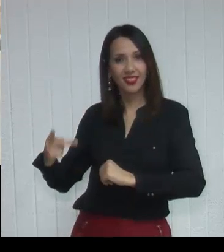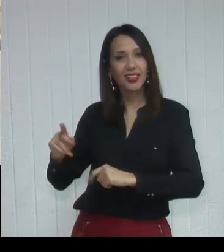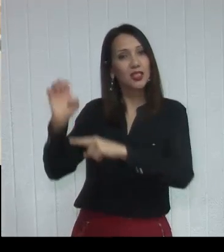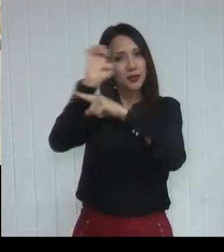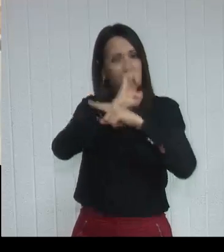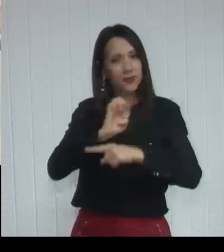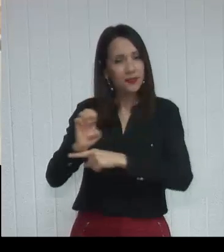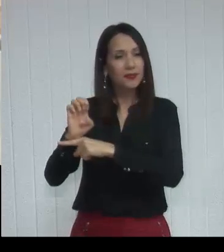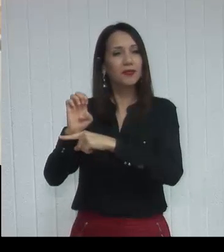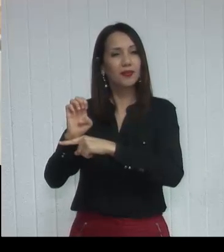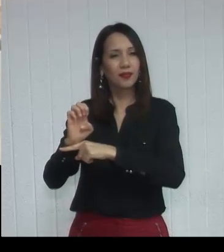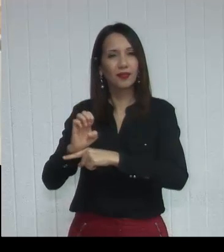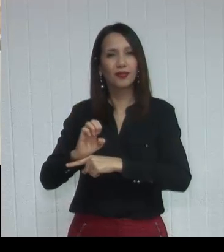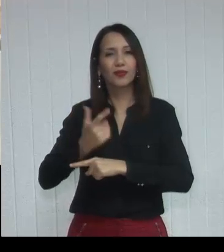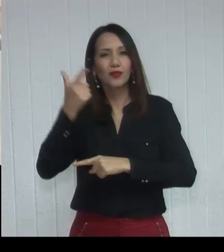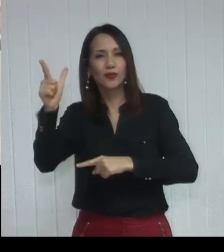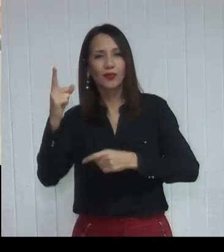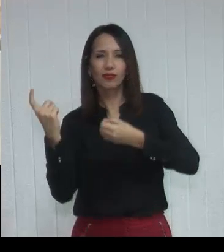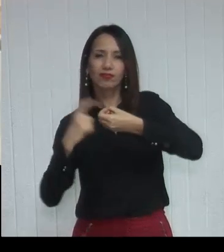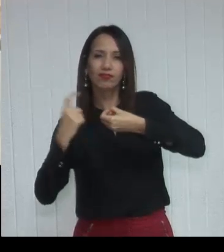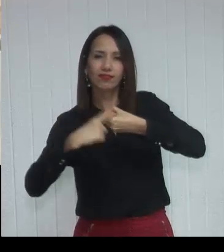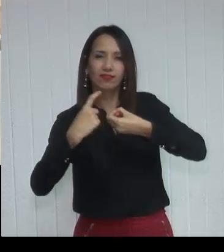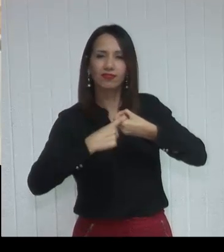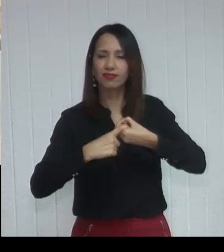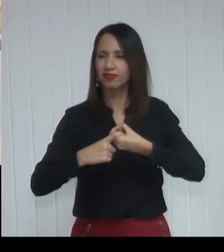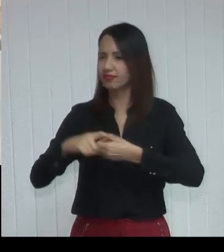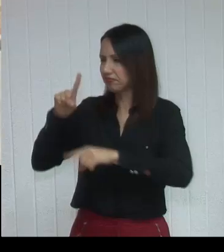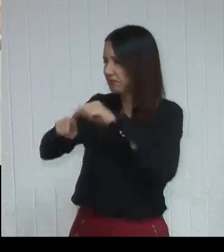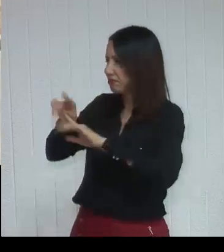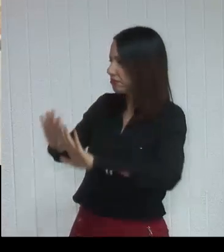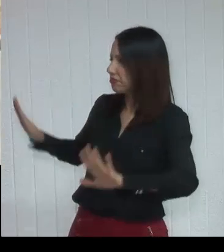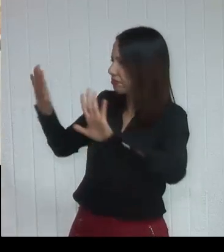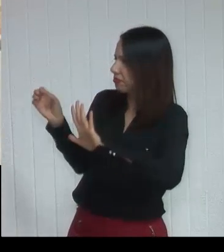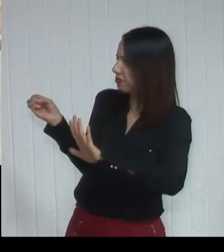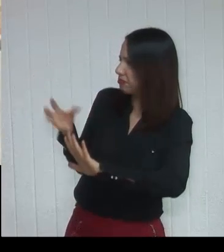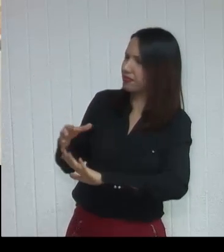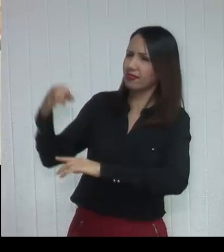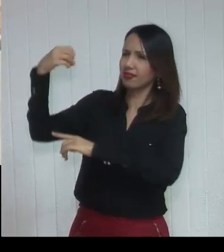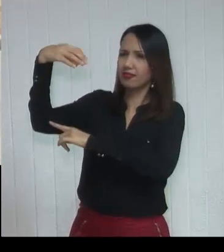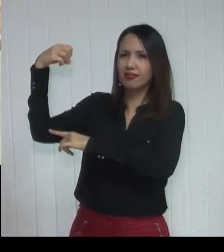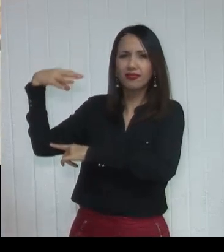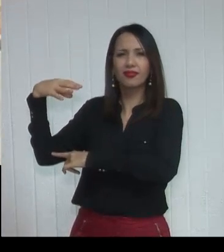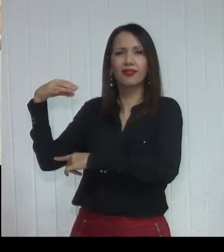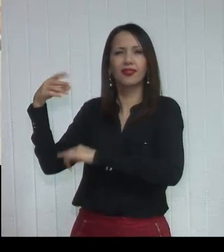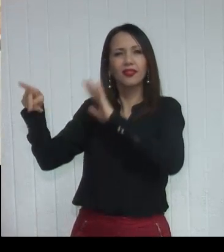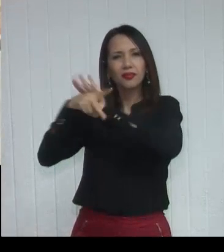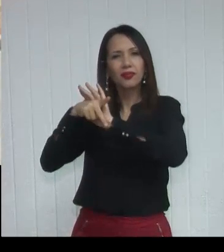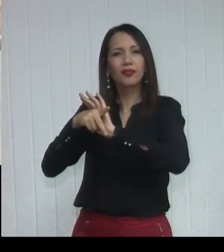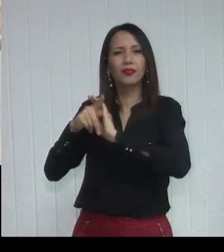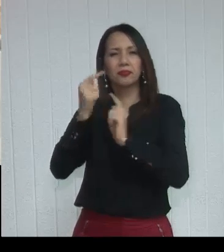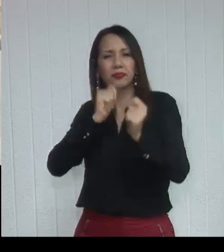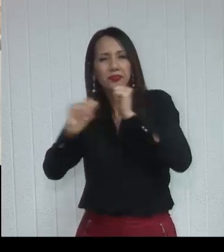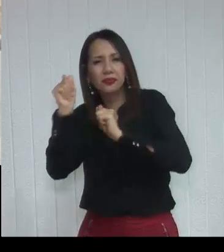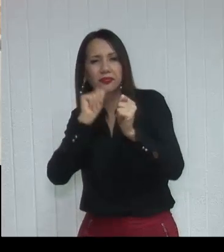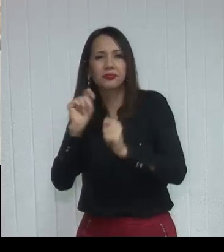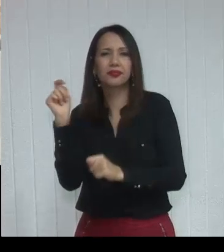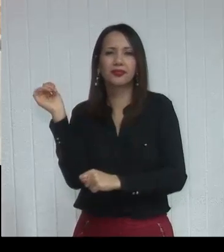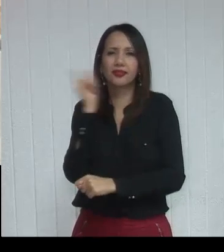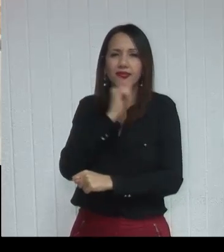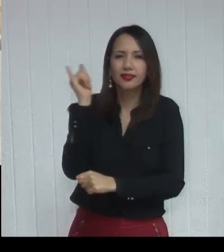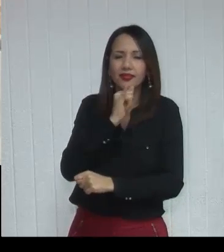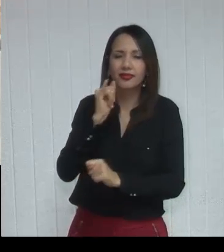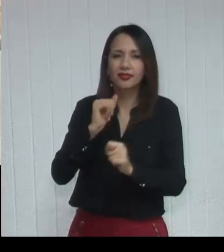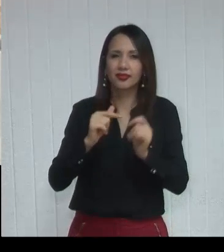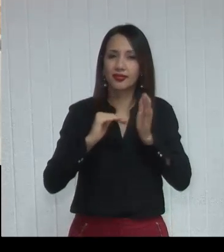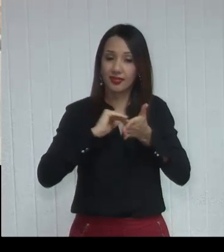com outros órgãos, e uma obra extremamente moderna, iluminação natural, ecológica. E o que o secretário nos apresentou,